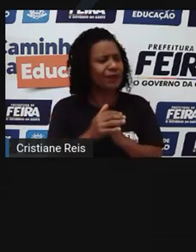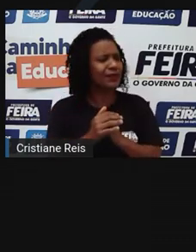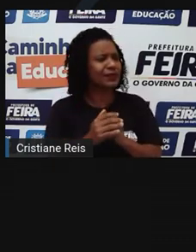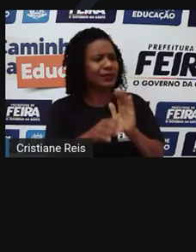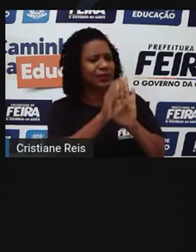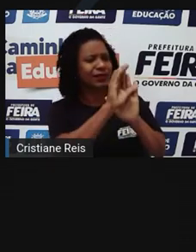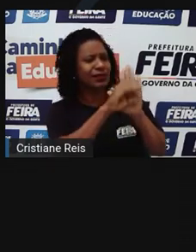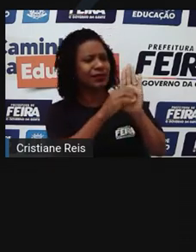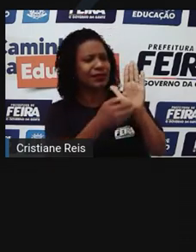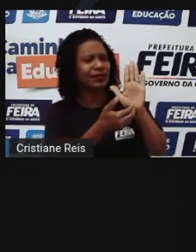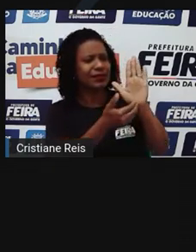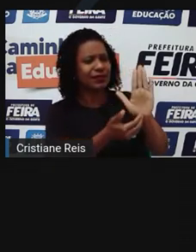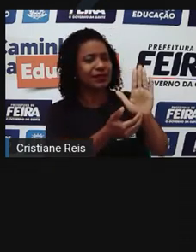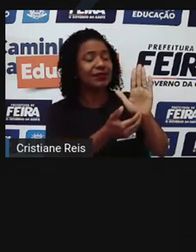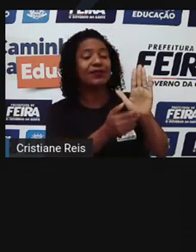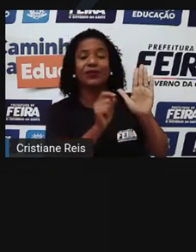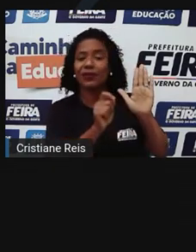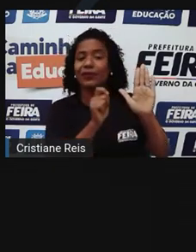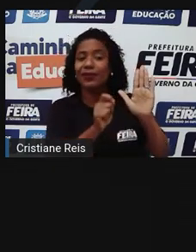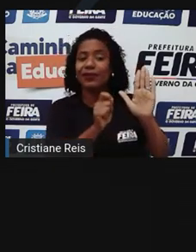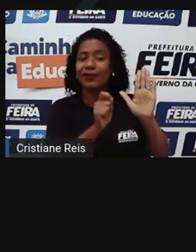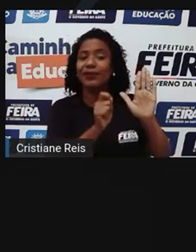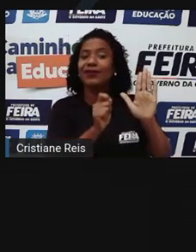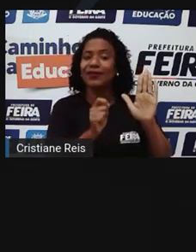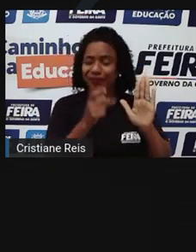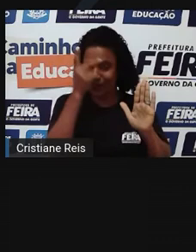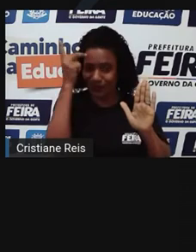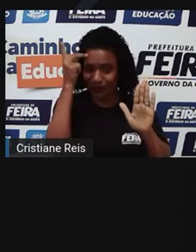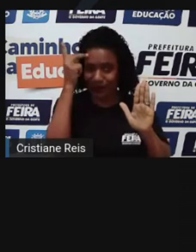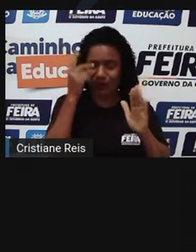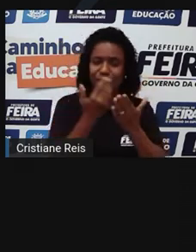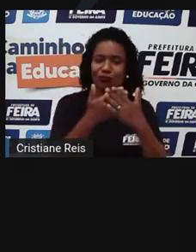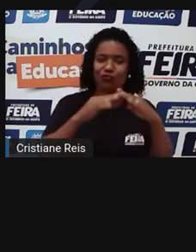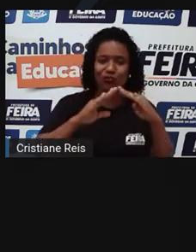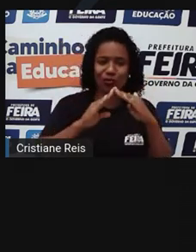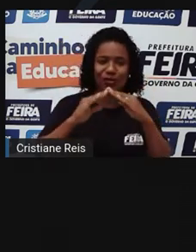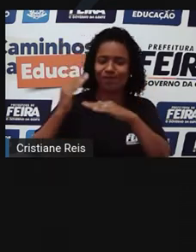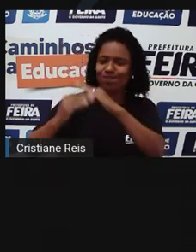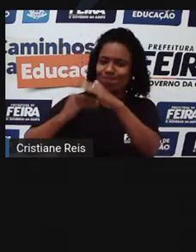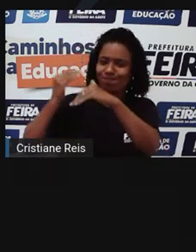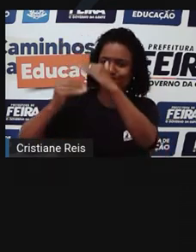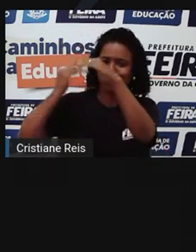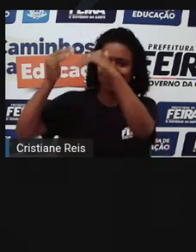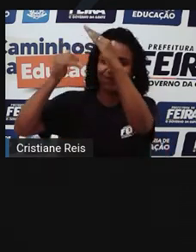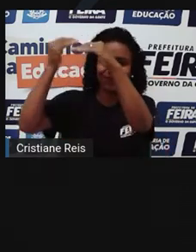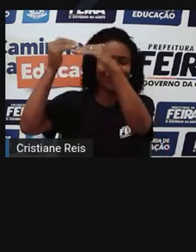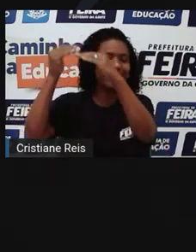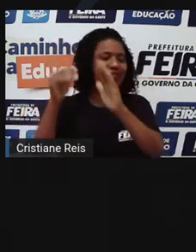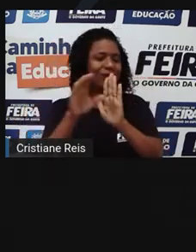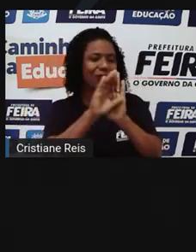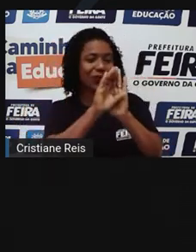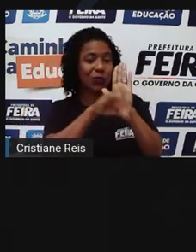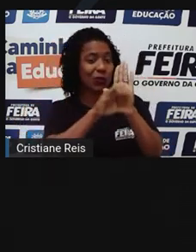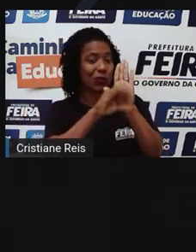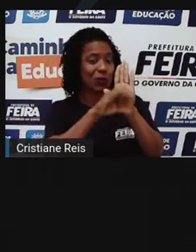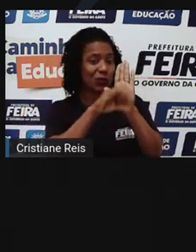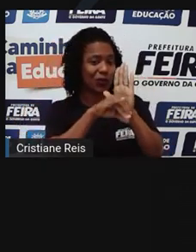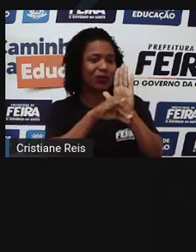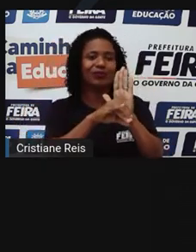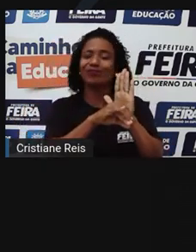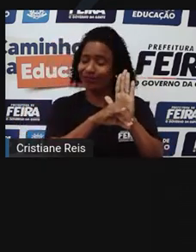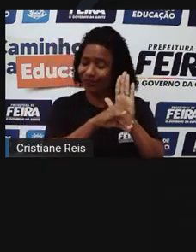escola exige a superação do rito escolar, desde a construção do currículo até os